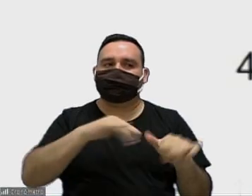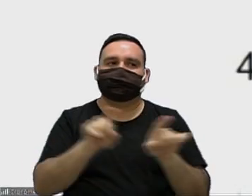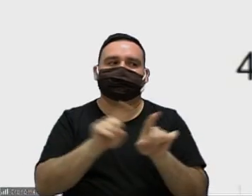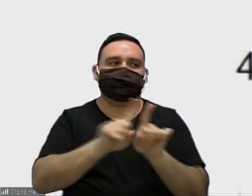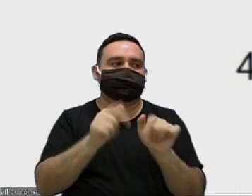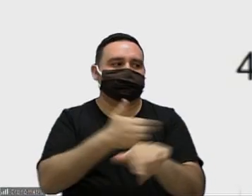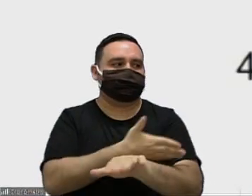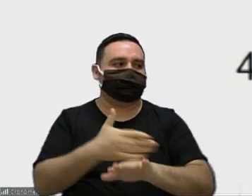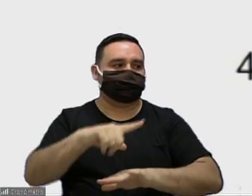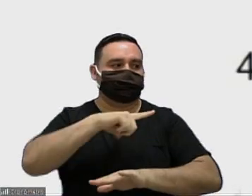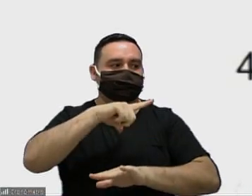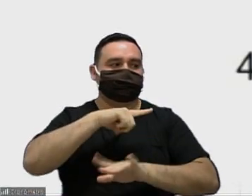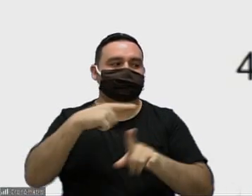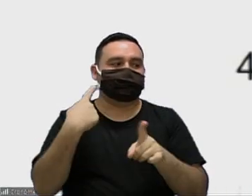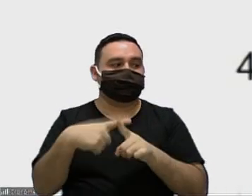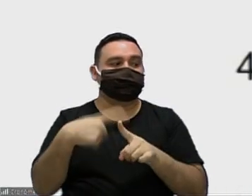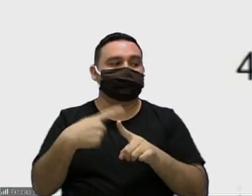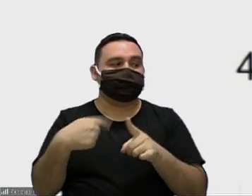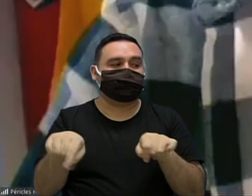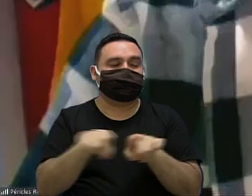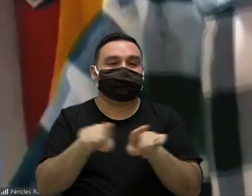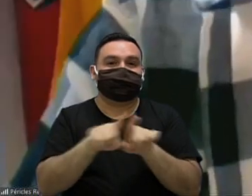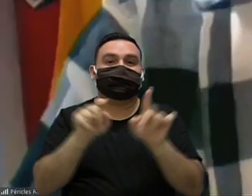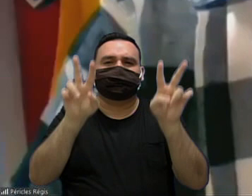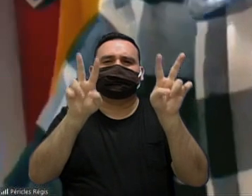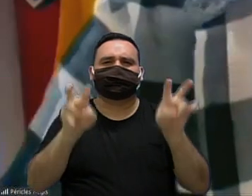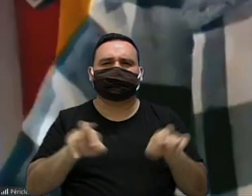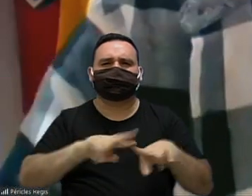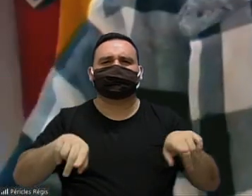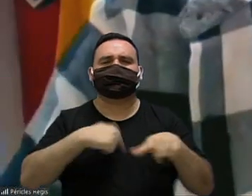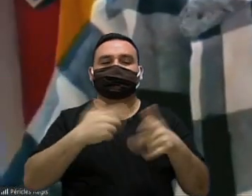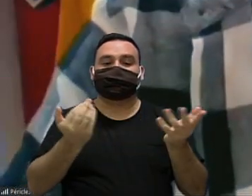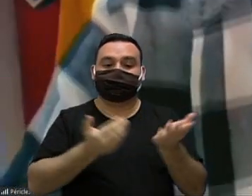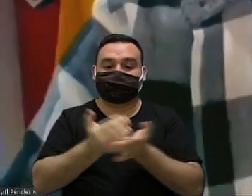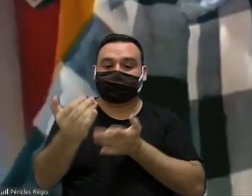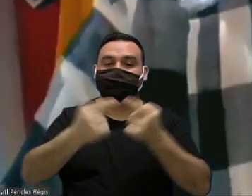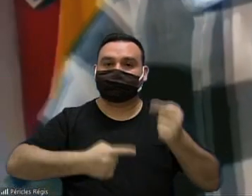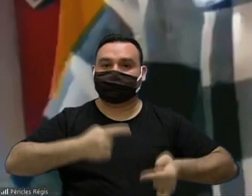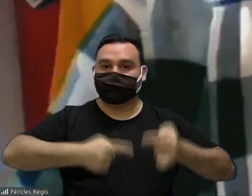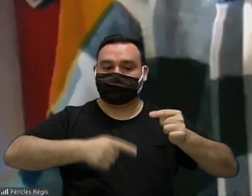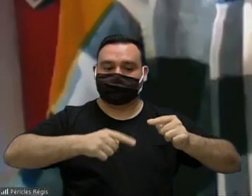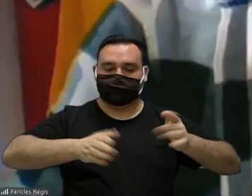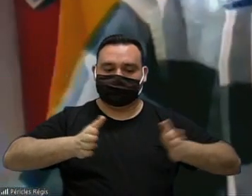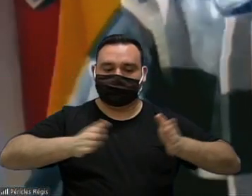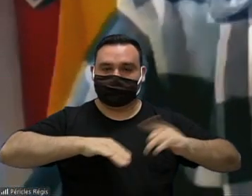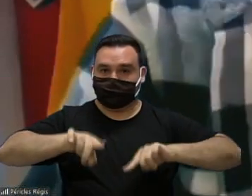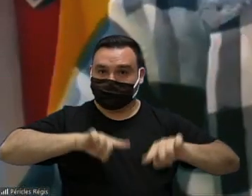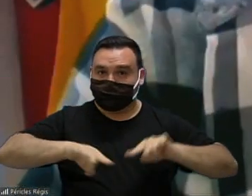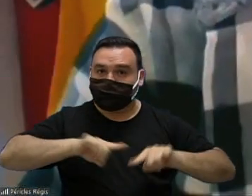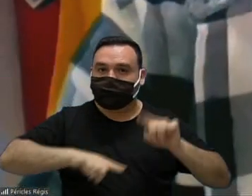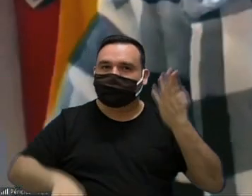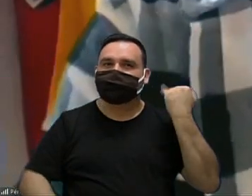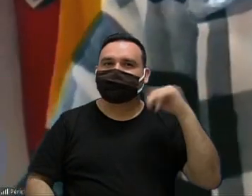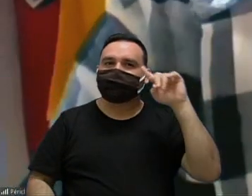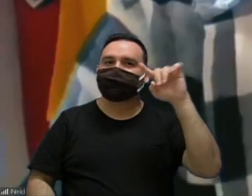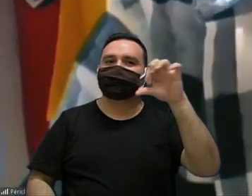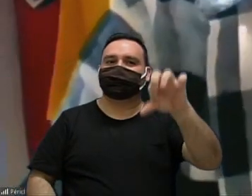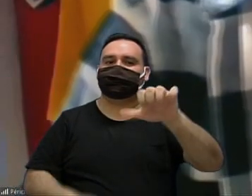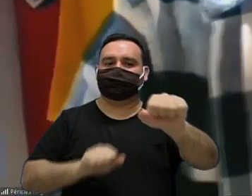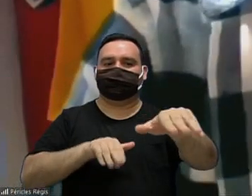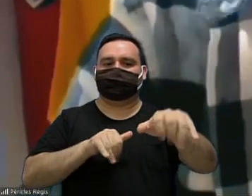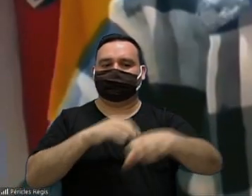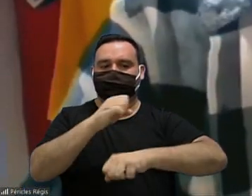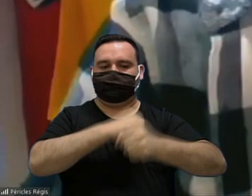é uma ferramenta social que existe então esses assuntos eu trato desde o começo do mandato no dia 9 de setembro de